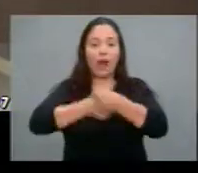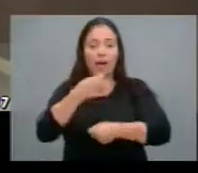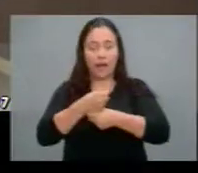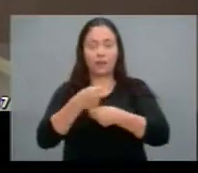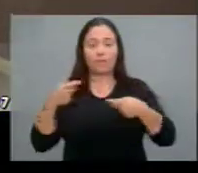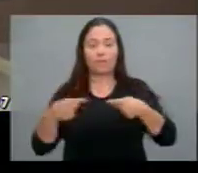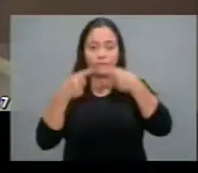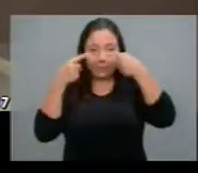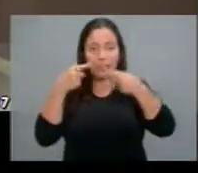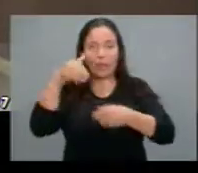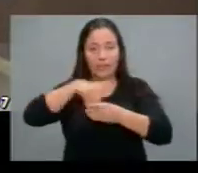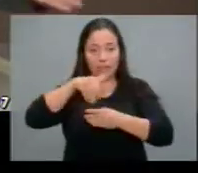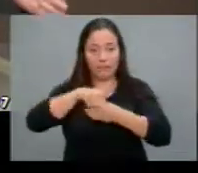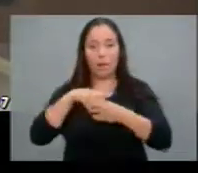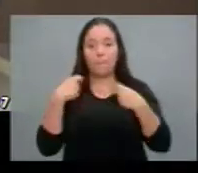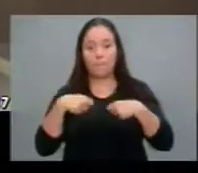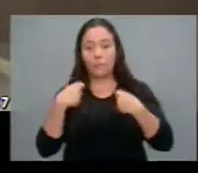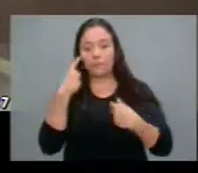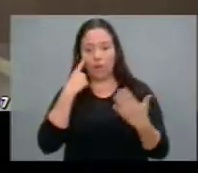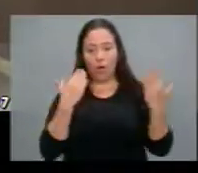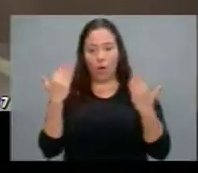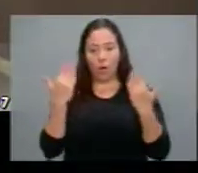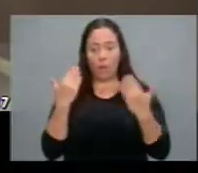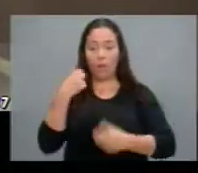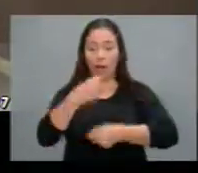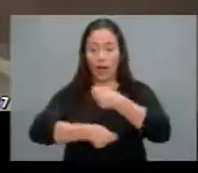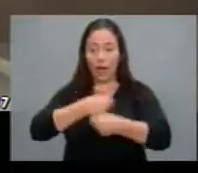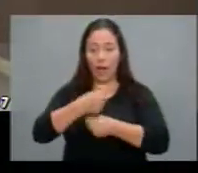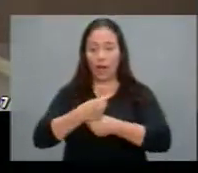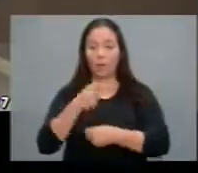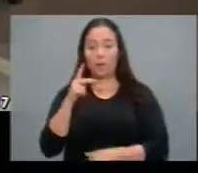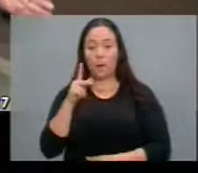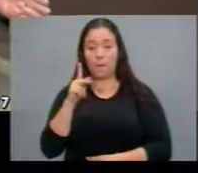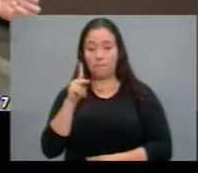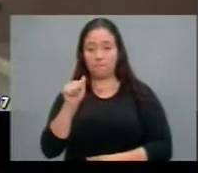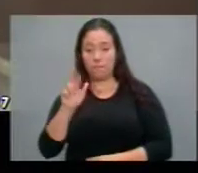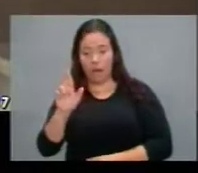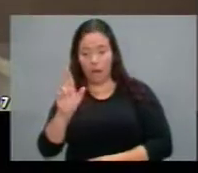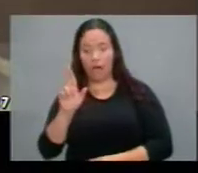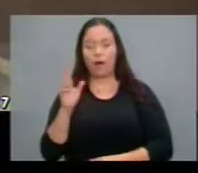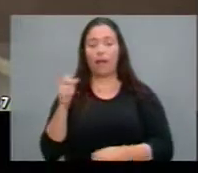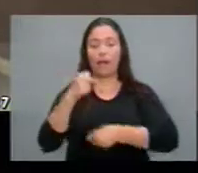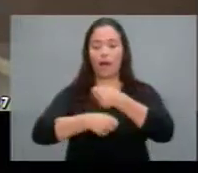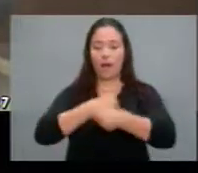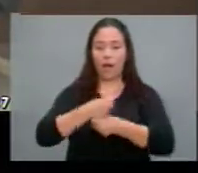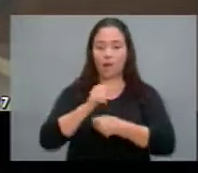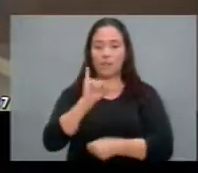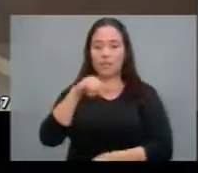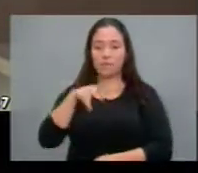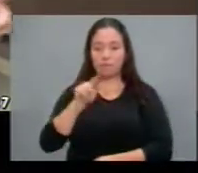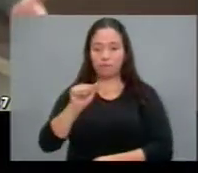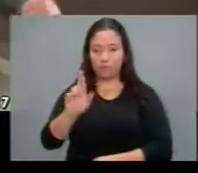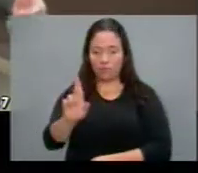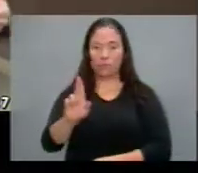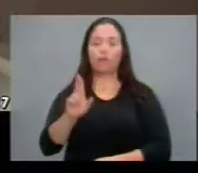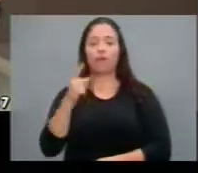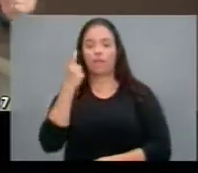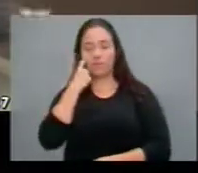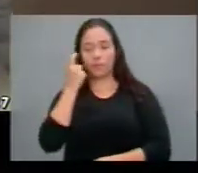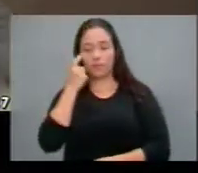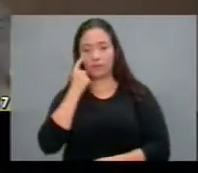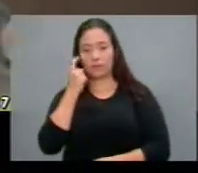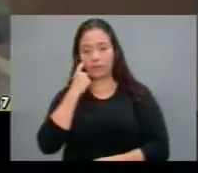a linha dos anos pares e ímpares anos de eleição e anos que não são de eleição de todos